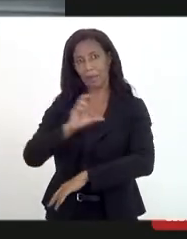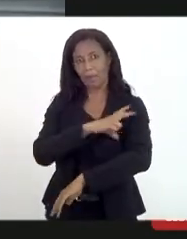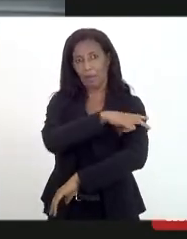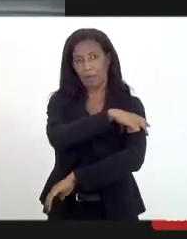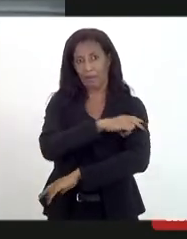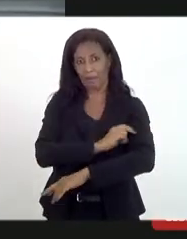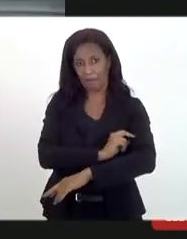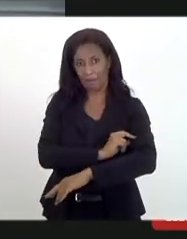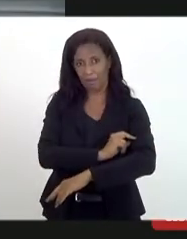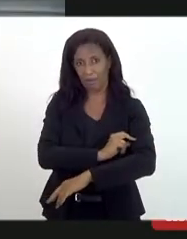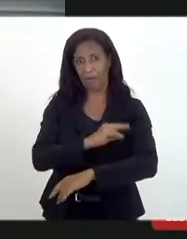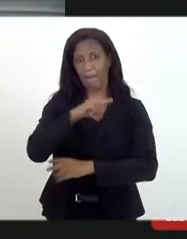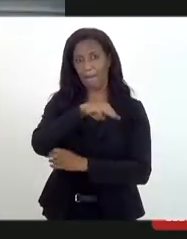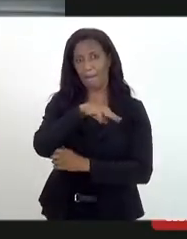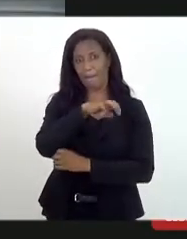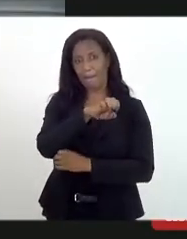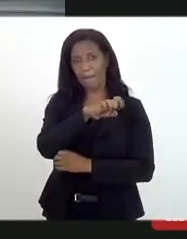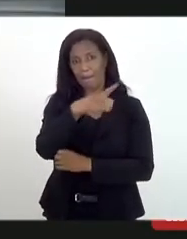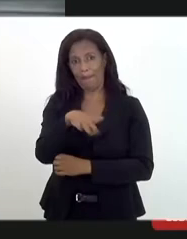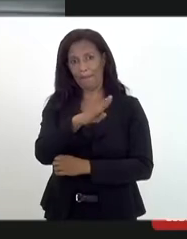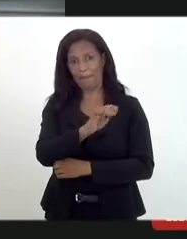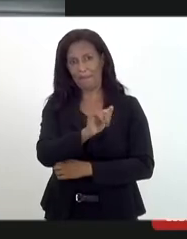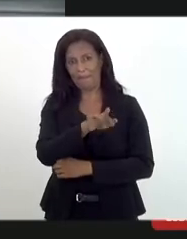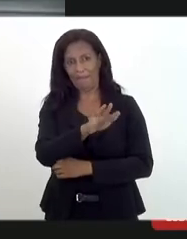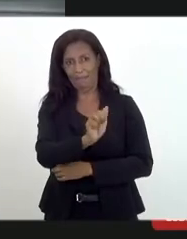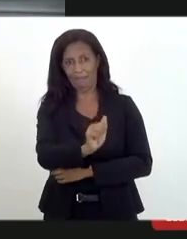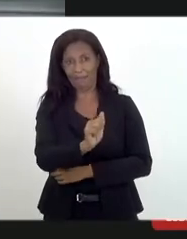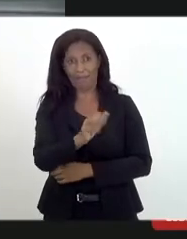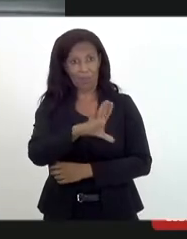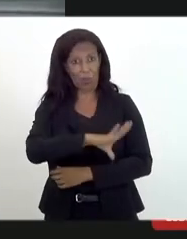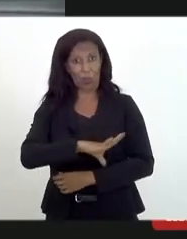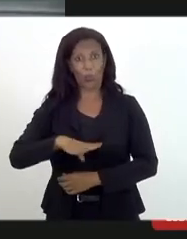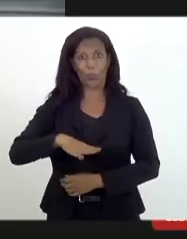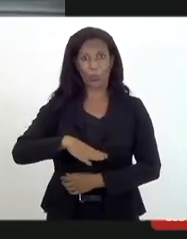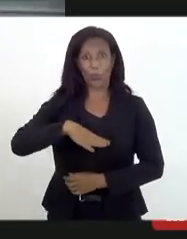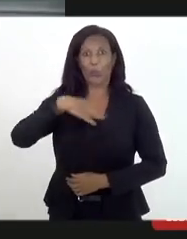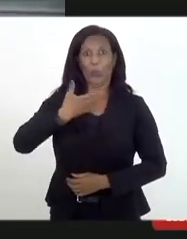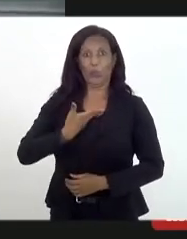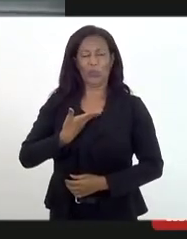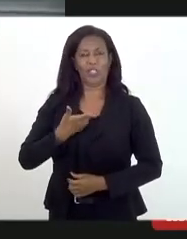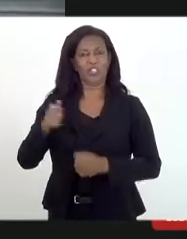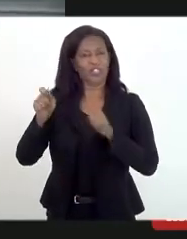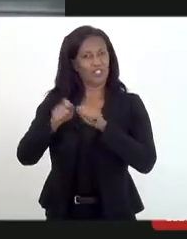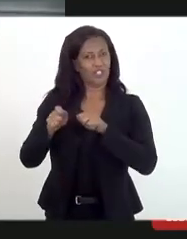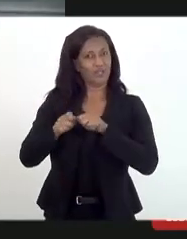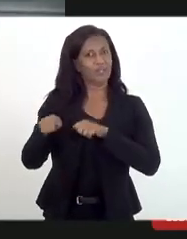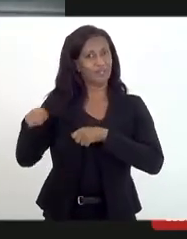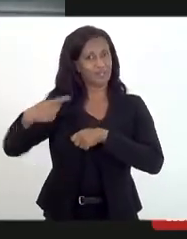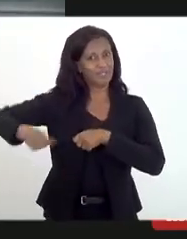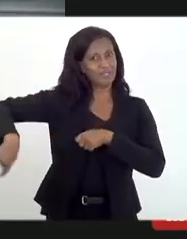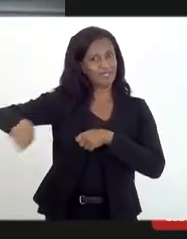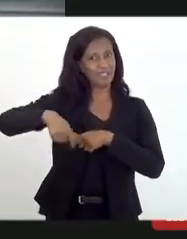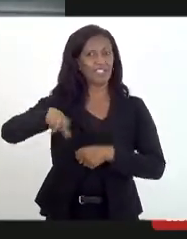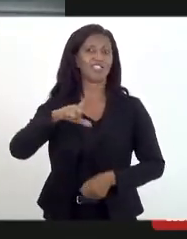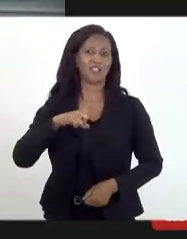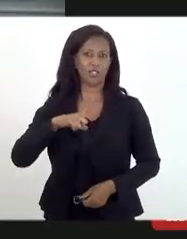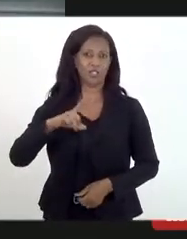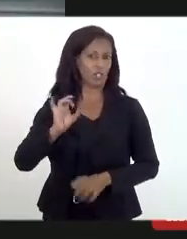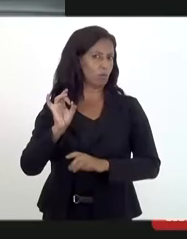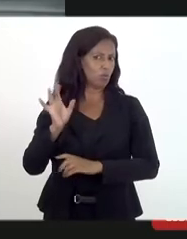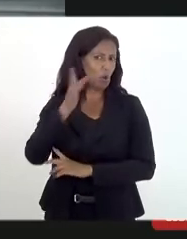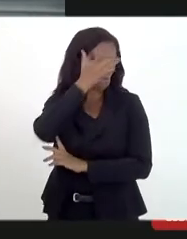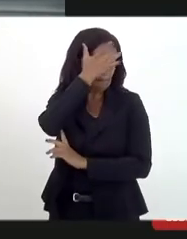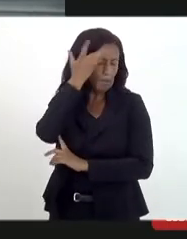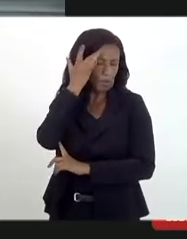no terreiro de Mãe Beata, inclusive, trazendo a ousadia de costurar. Ali tínhamos não só pessoas